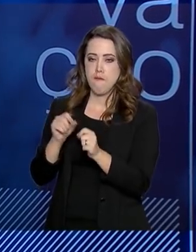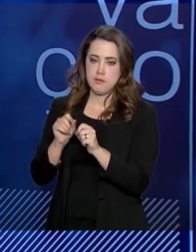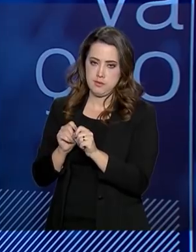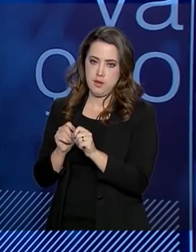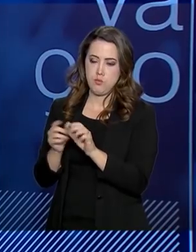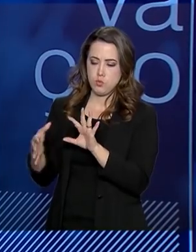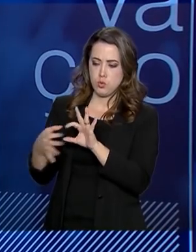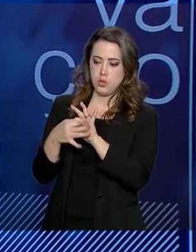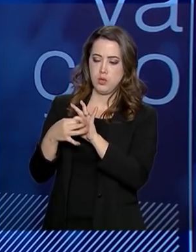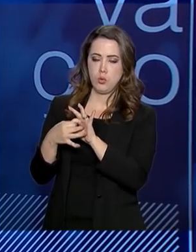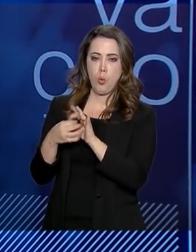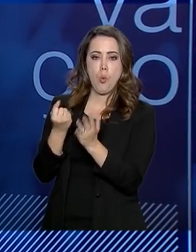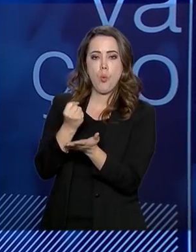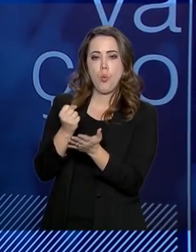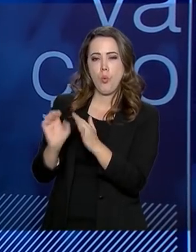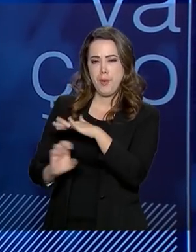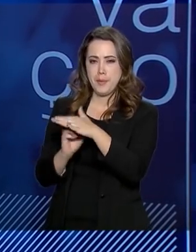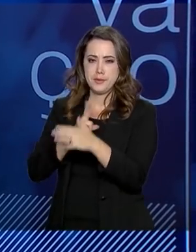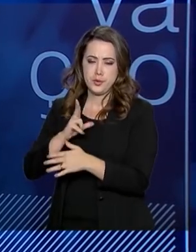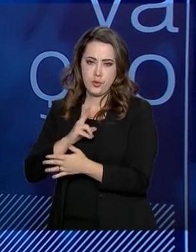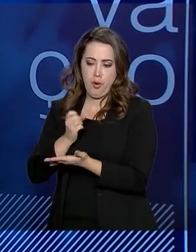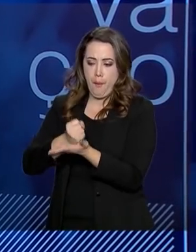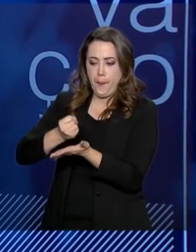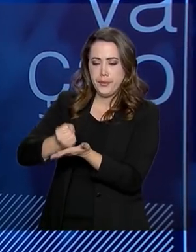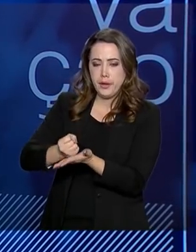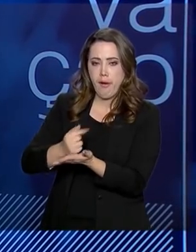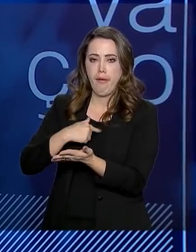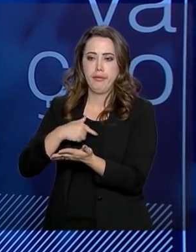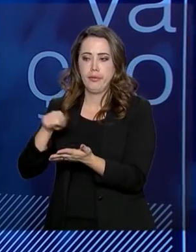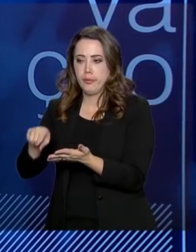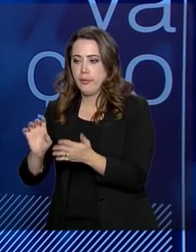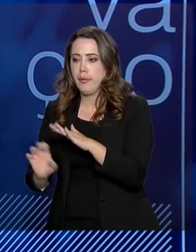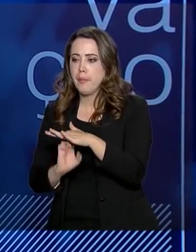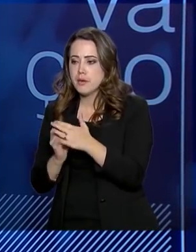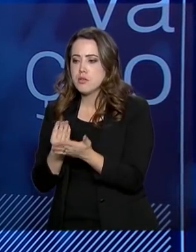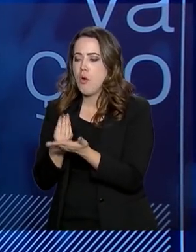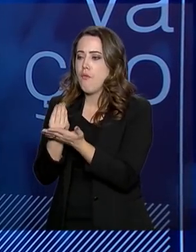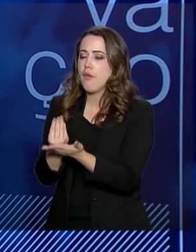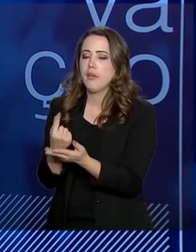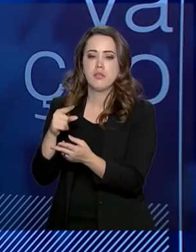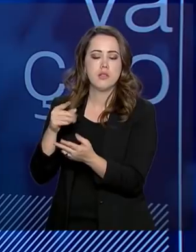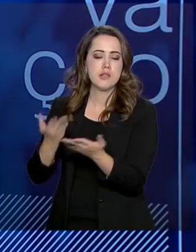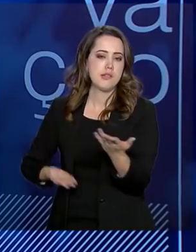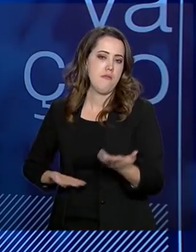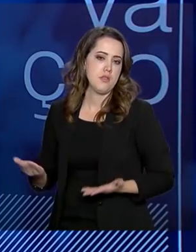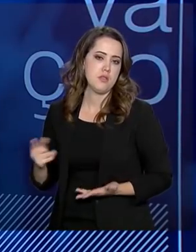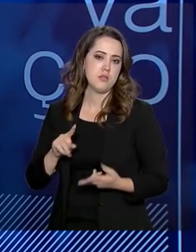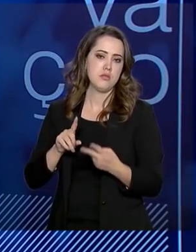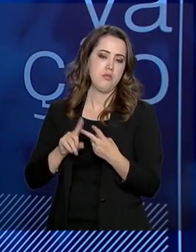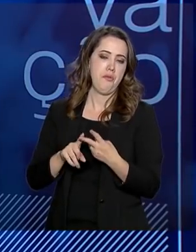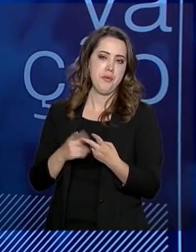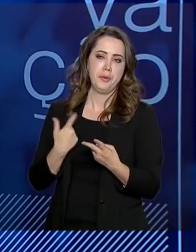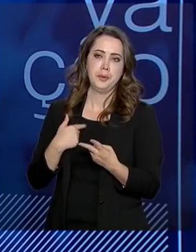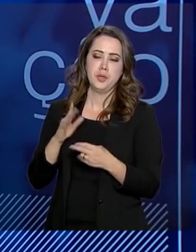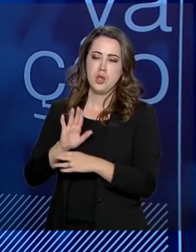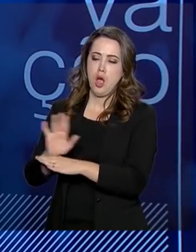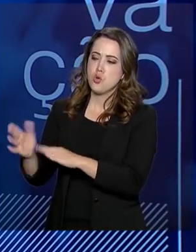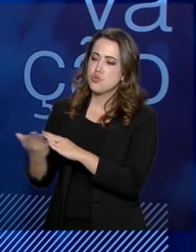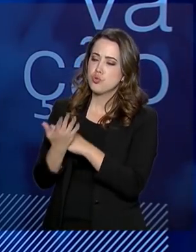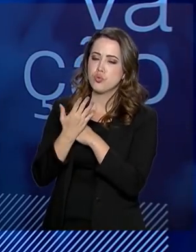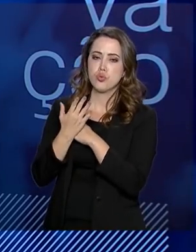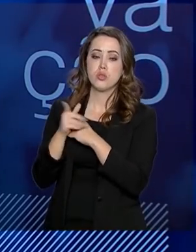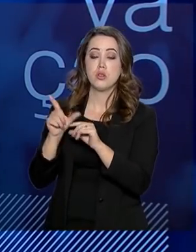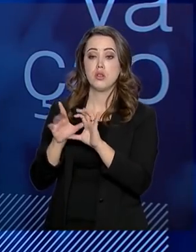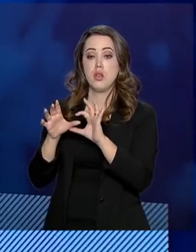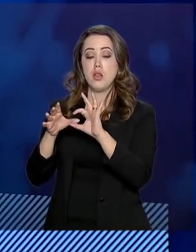licitações e contratos, onde empresas privadas entram como fornecedoras. Fazemos isso por meio da colaboração. Então, temos